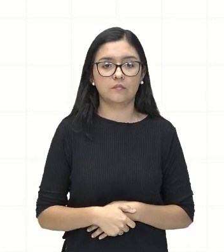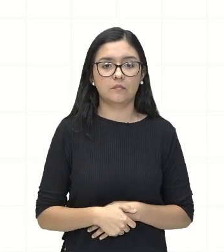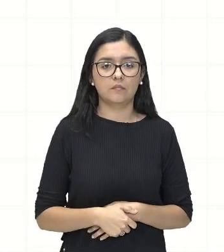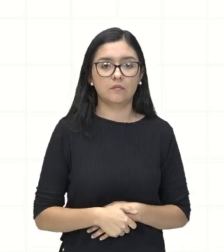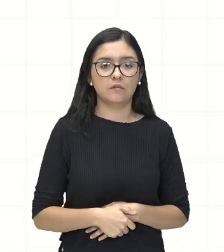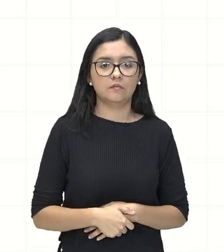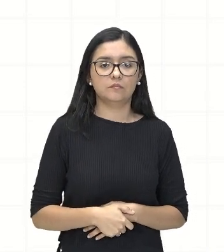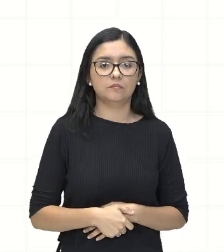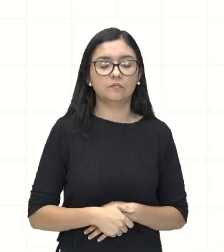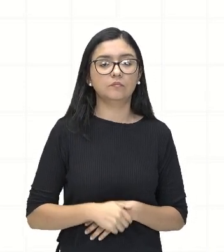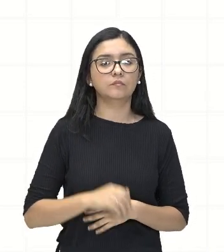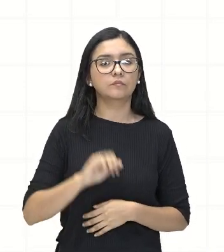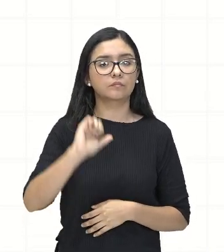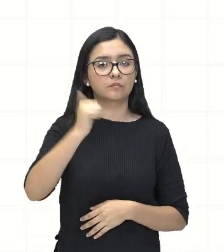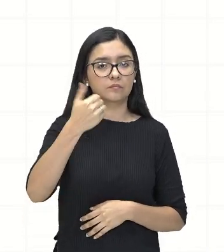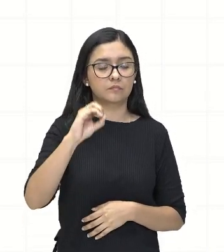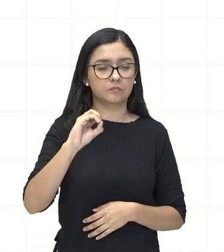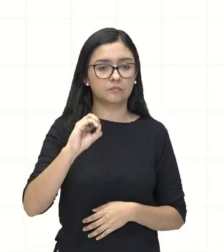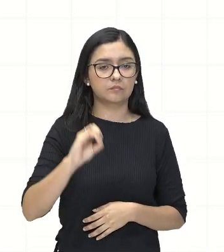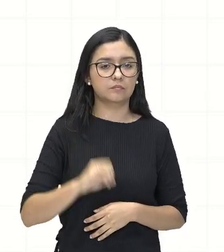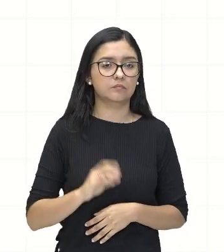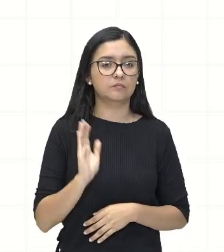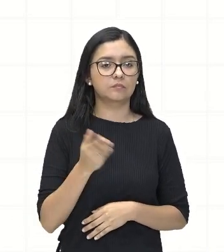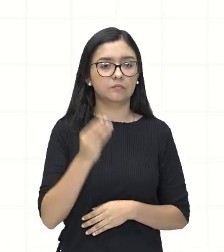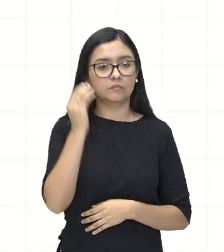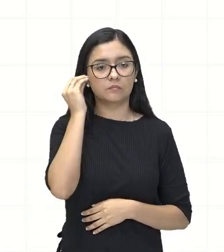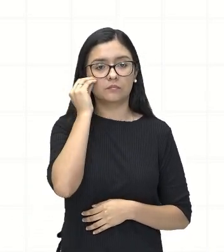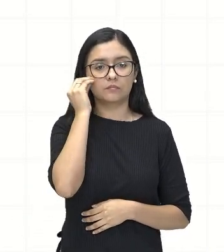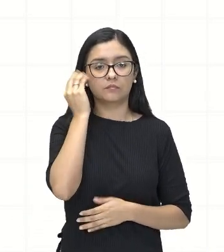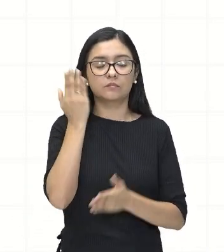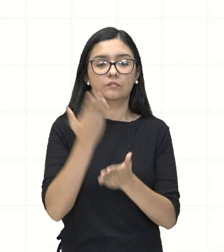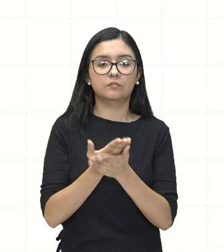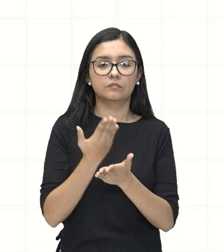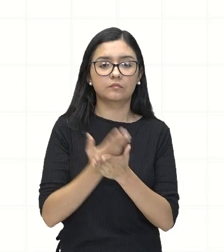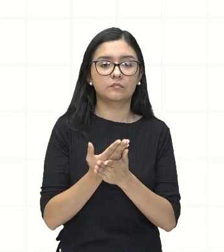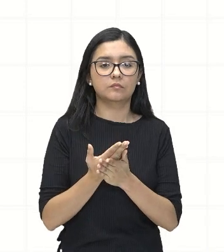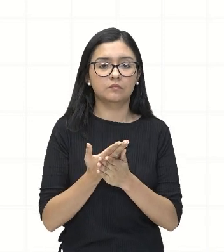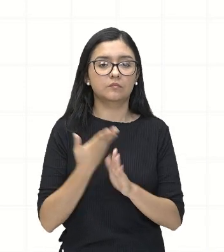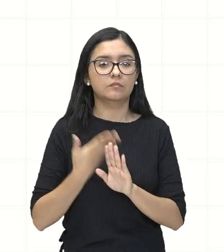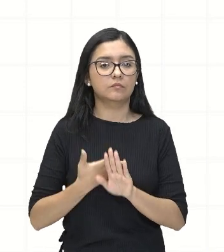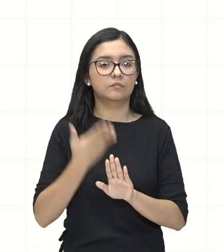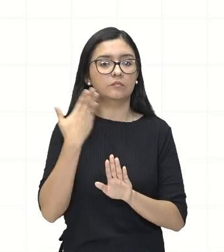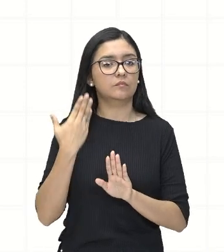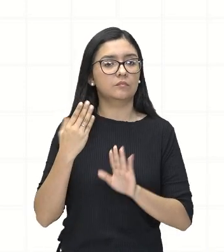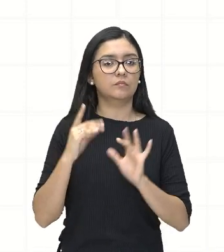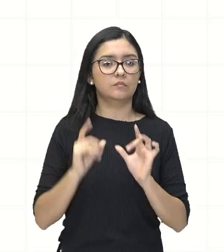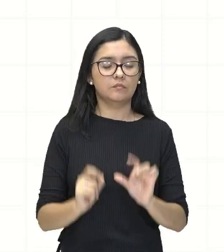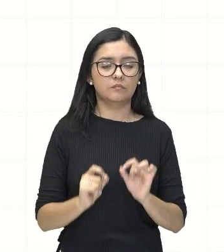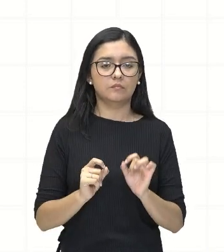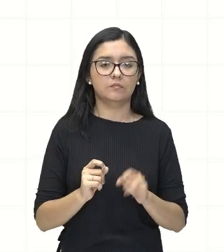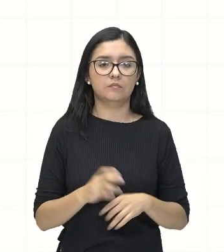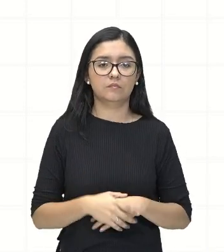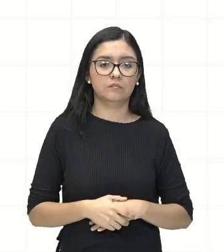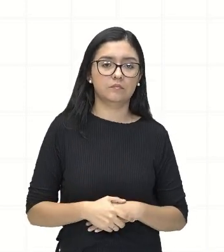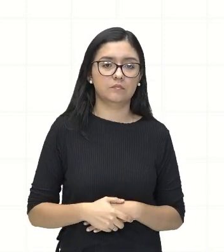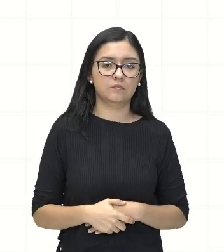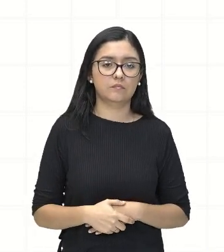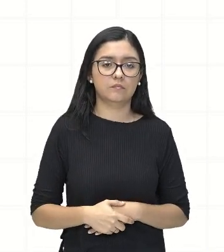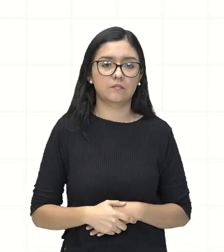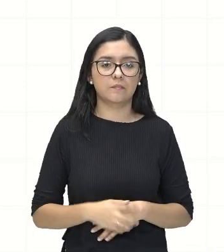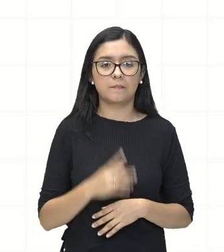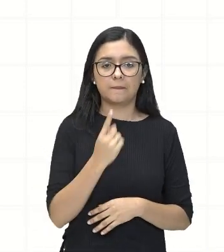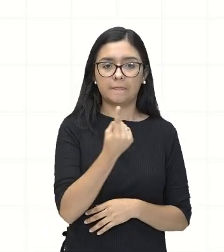elevado a 10. Nós já vimos, né? Nas nossas aulas o que que seria isso? Seria 1